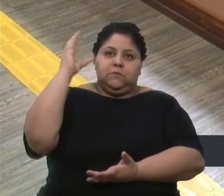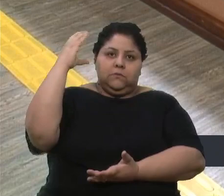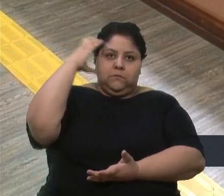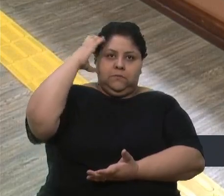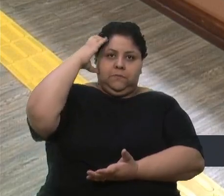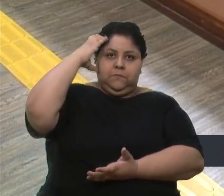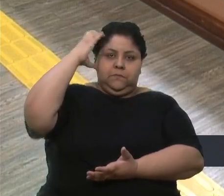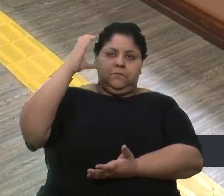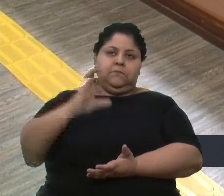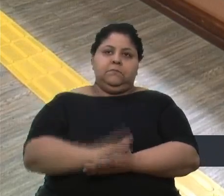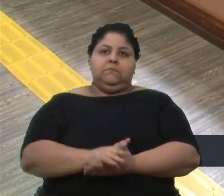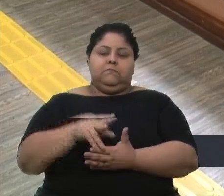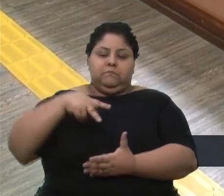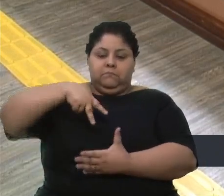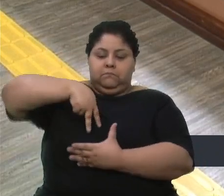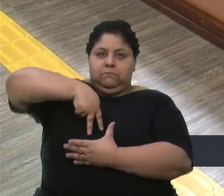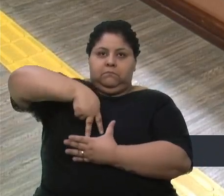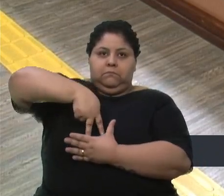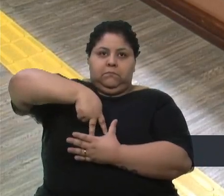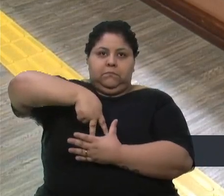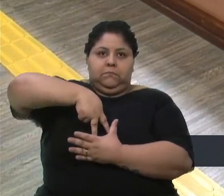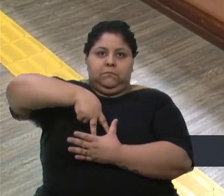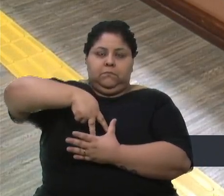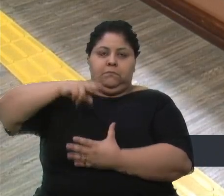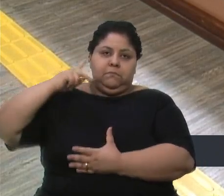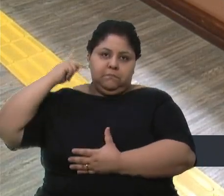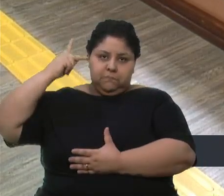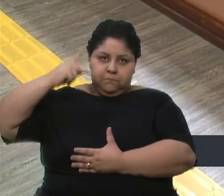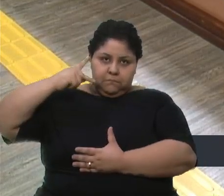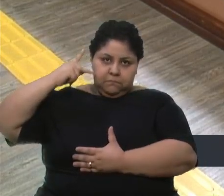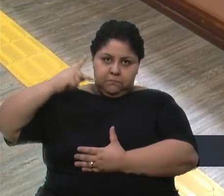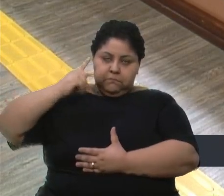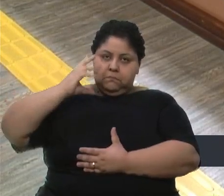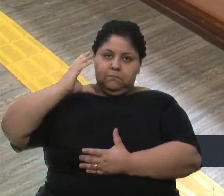Na tribuna, vereador Cadori.